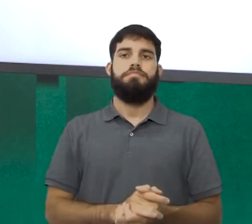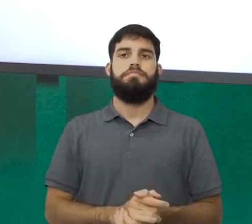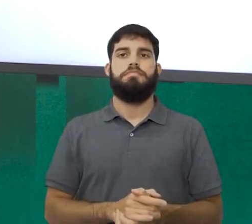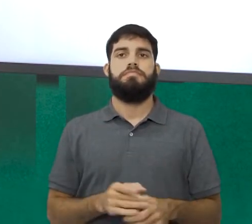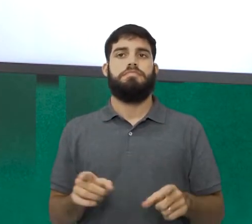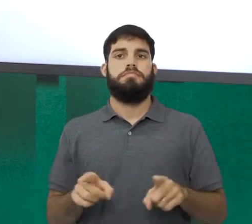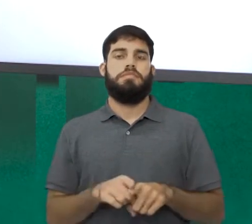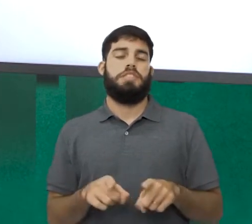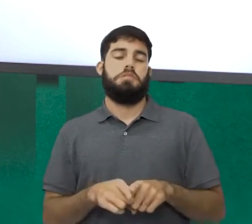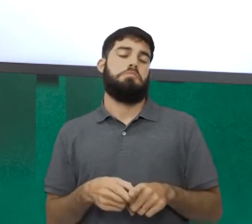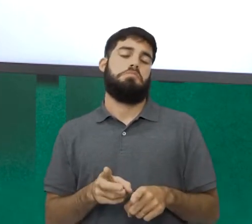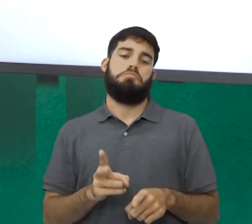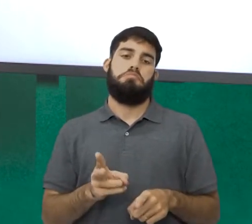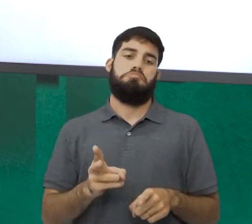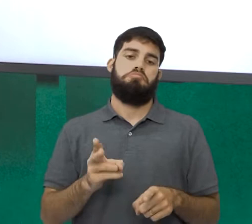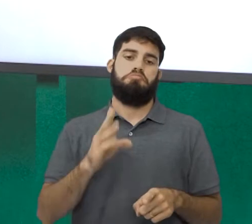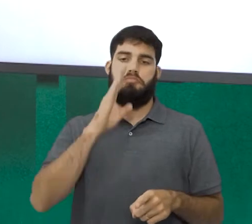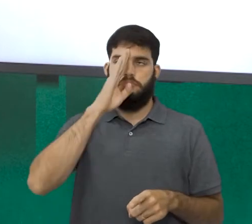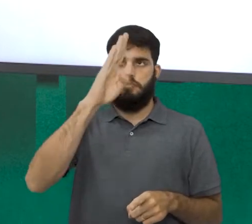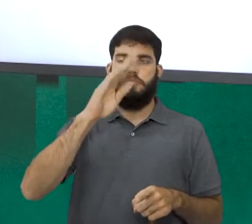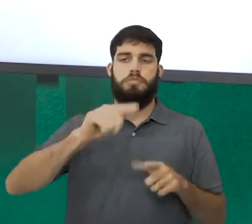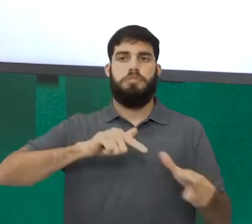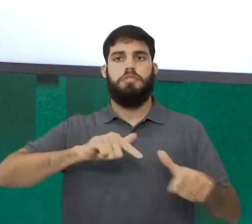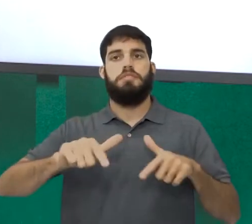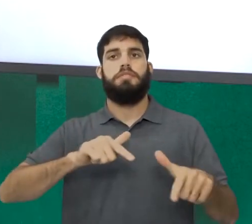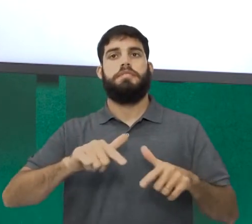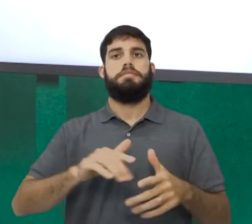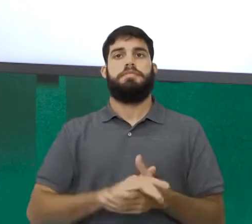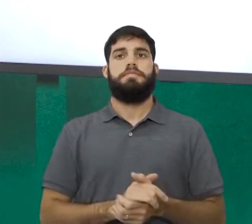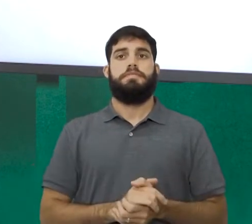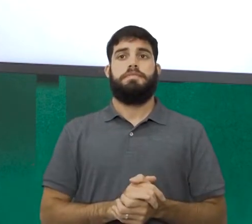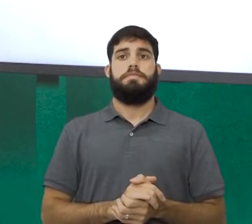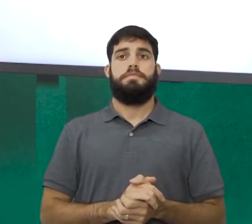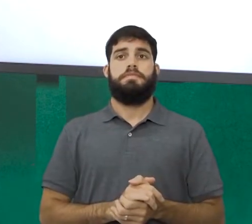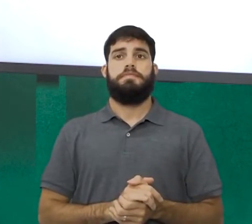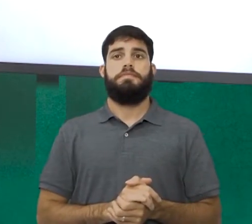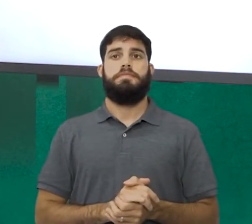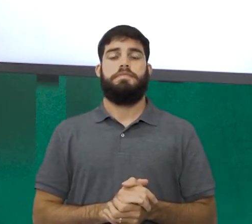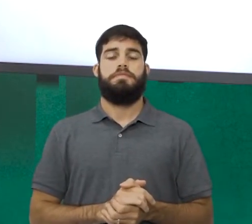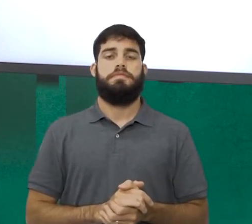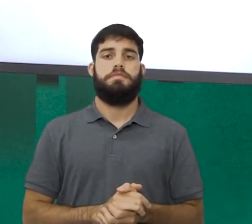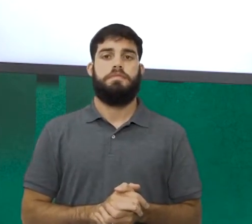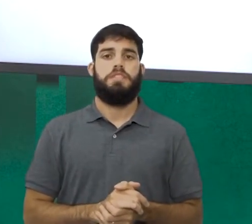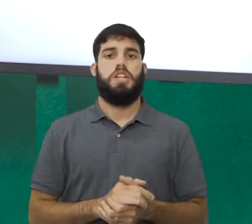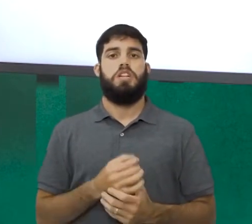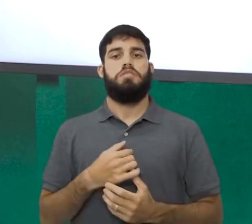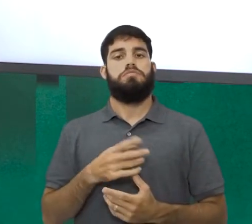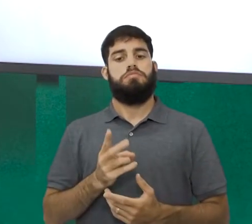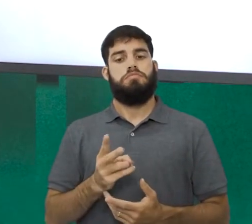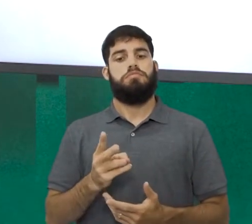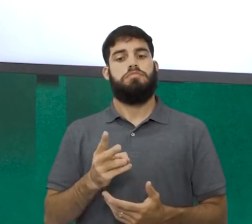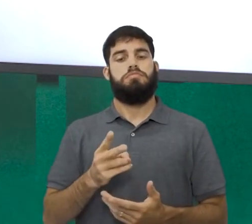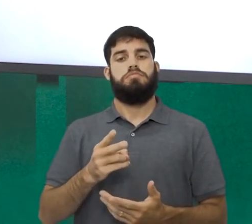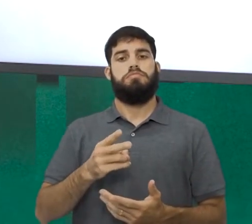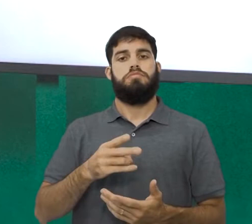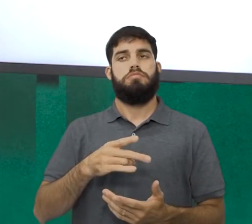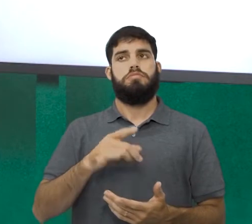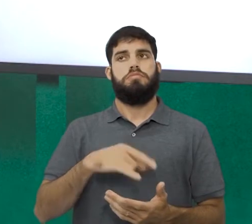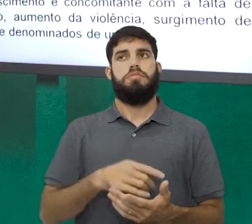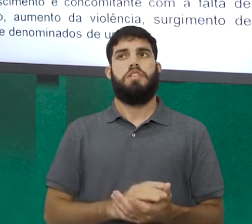prestação de serviços. As diversas atividades prestadoras de serviços contratam esses trabalhadores.